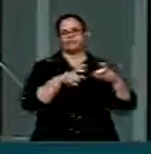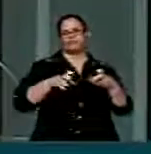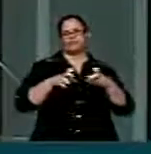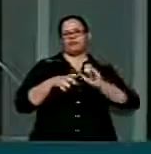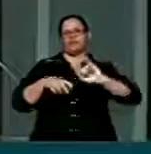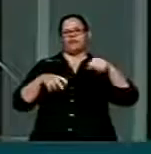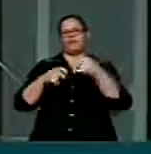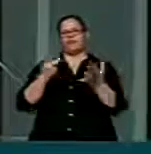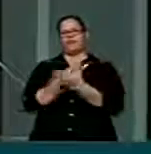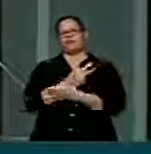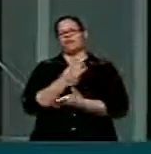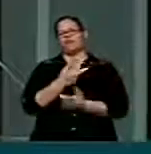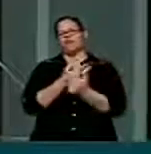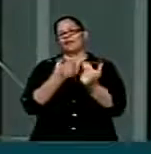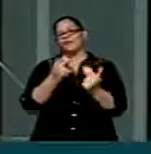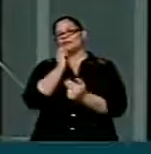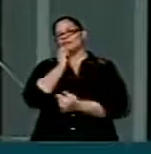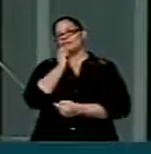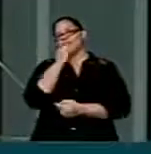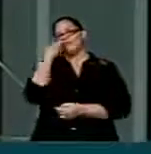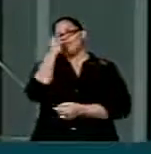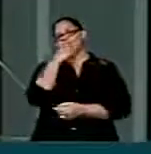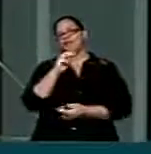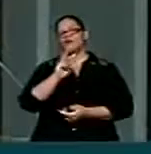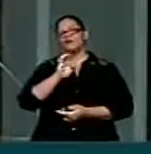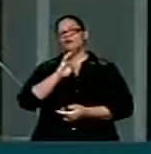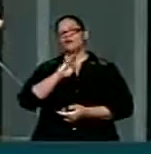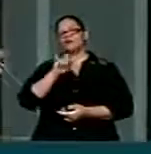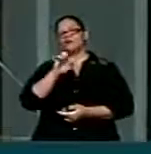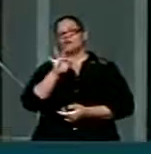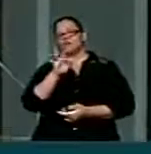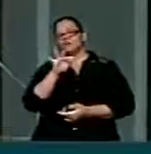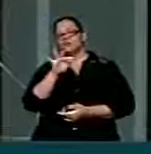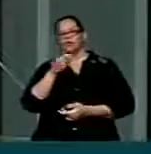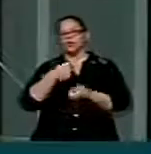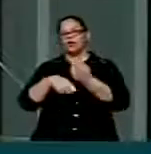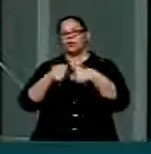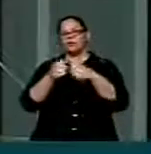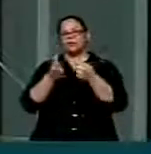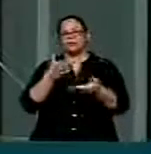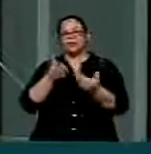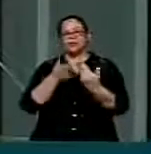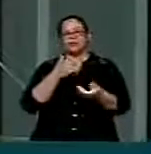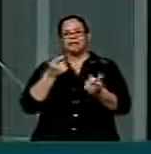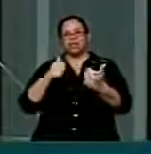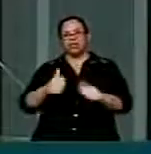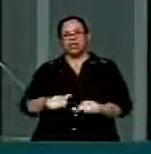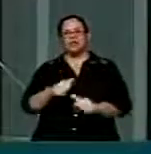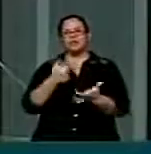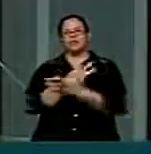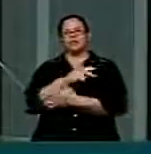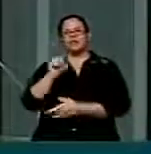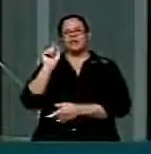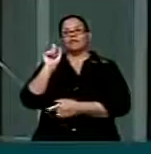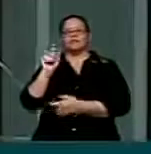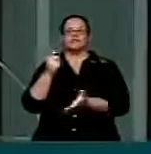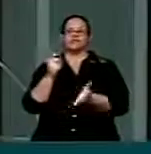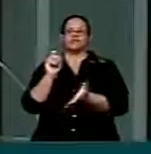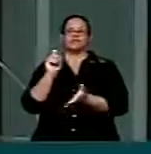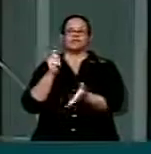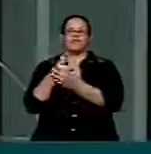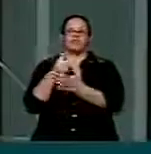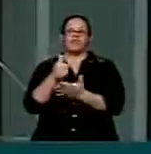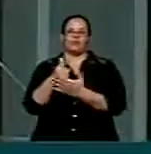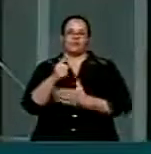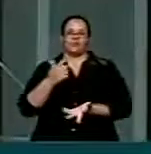na economia, de momentos críticos na economia, ou de situações